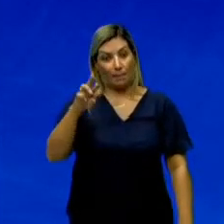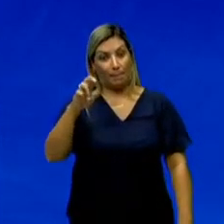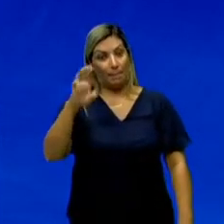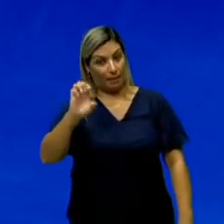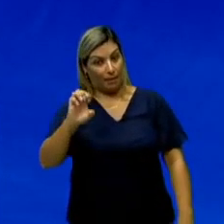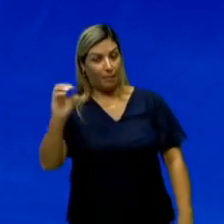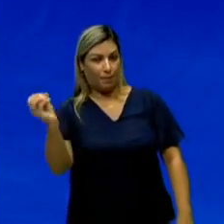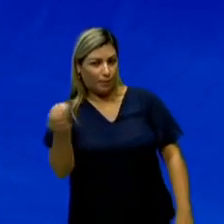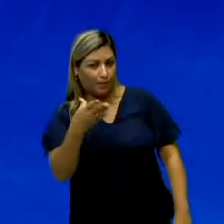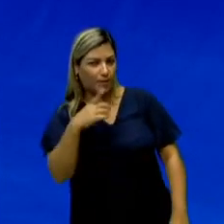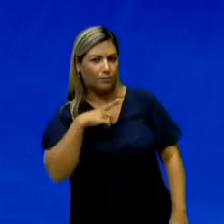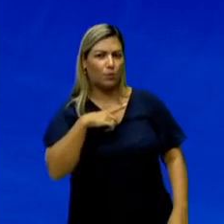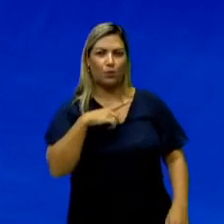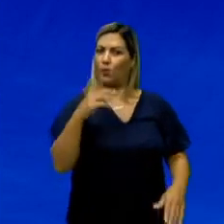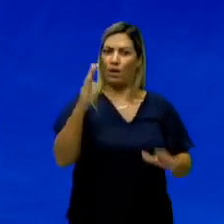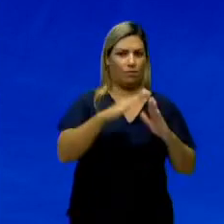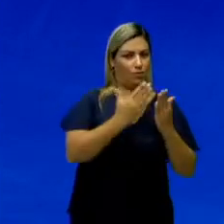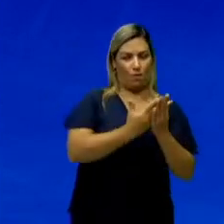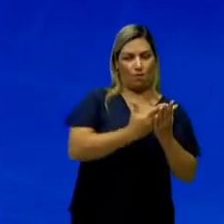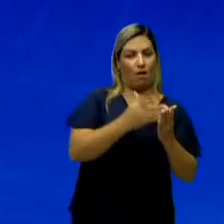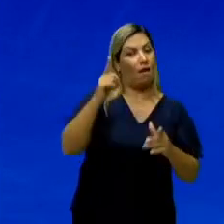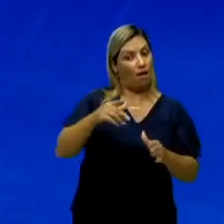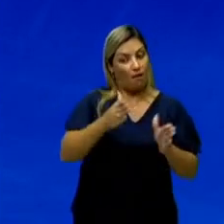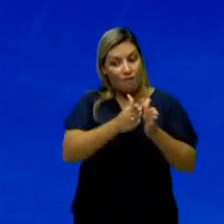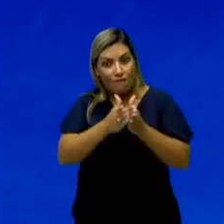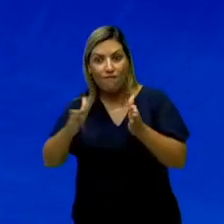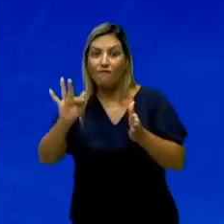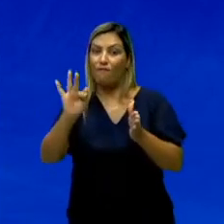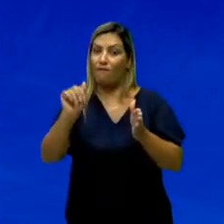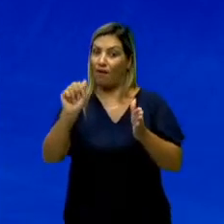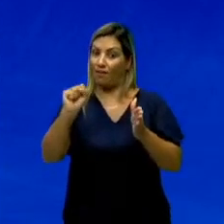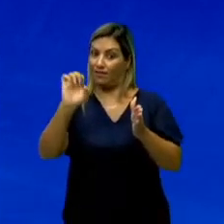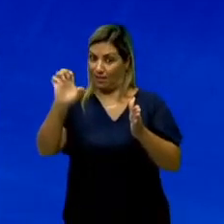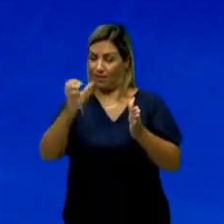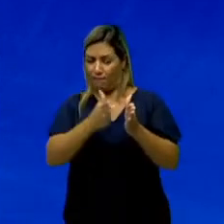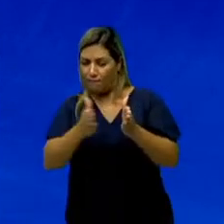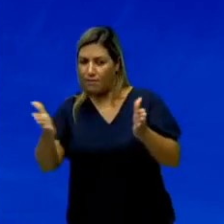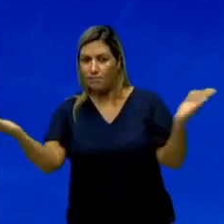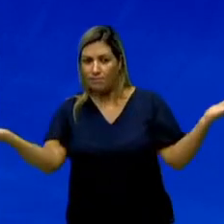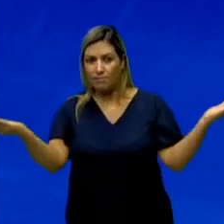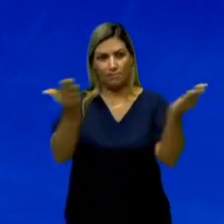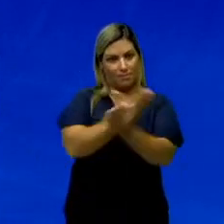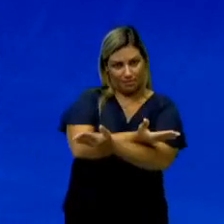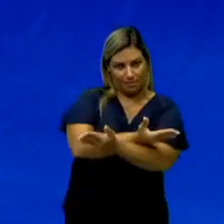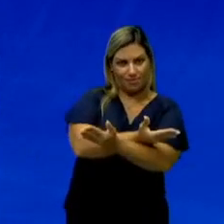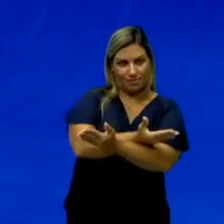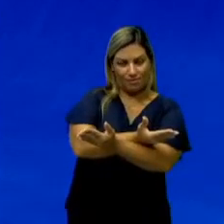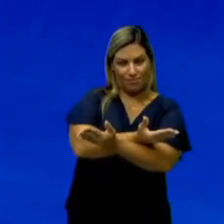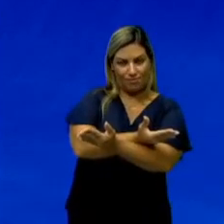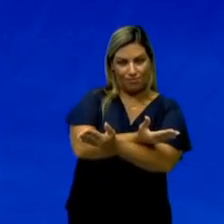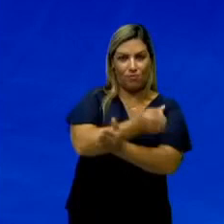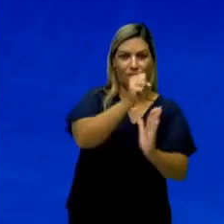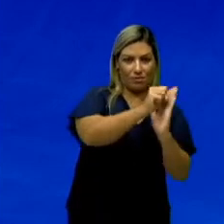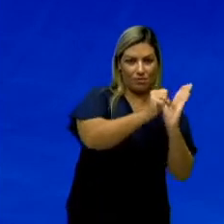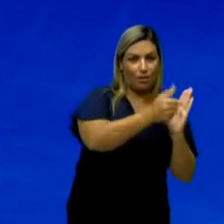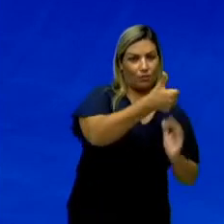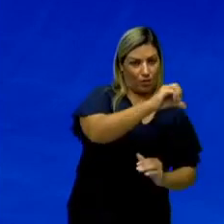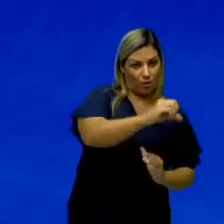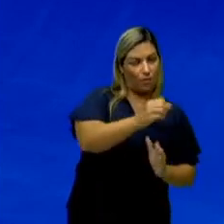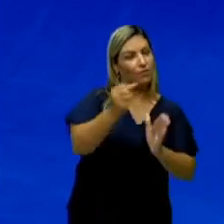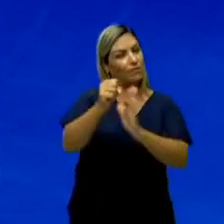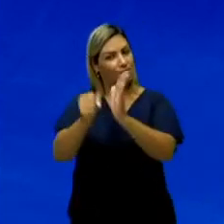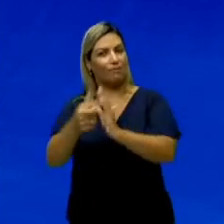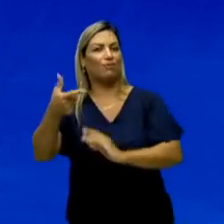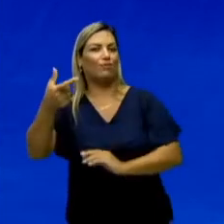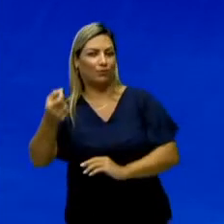-modernismo não é uma escola literária. É uma fase de transição do século XIX